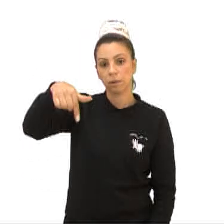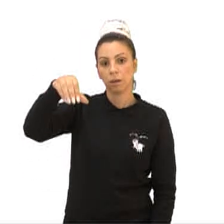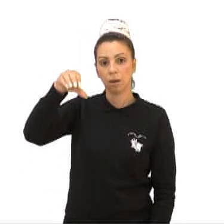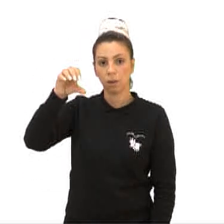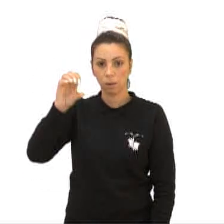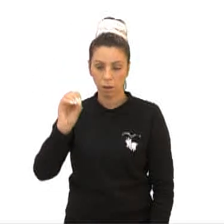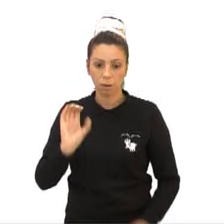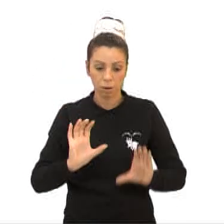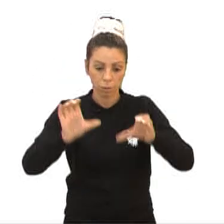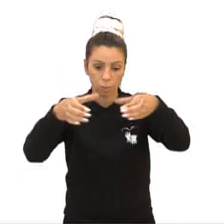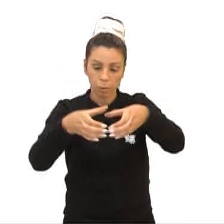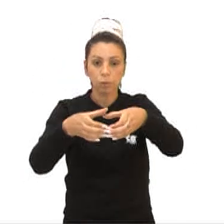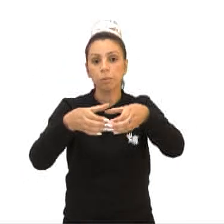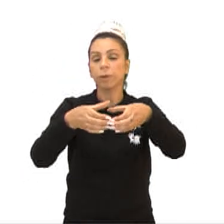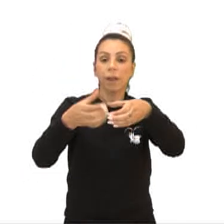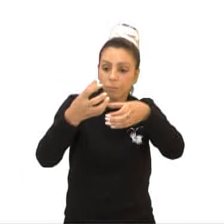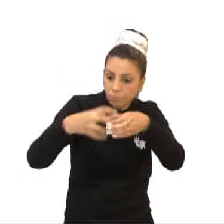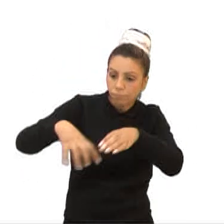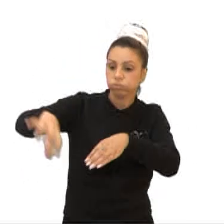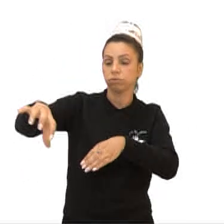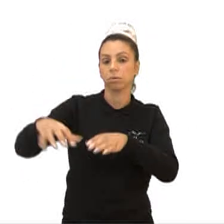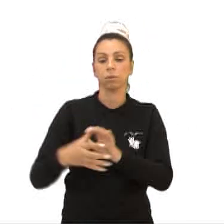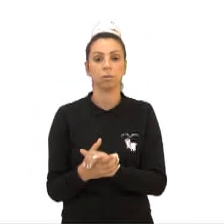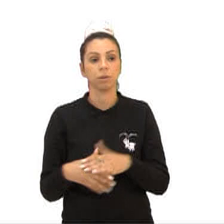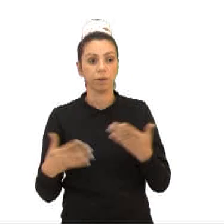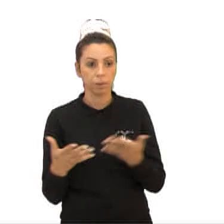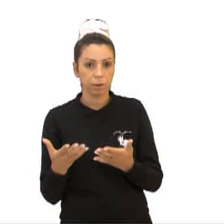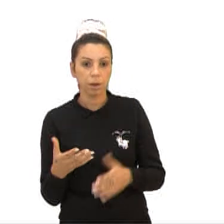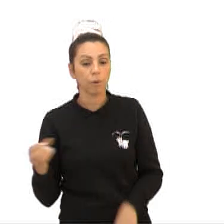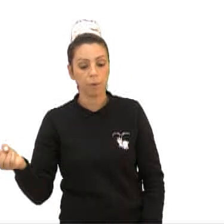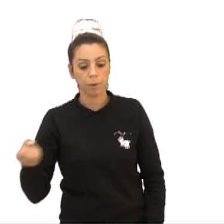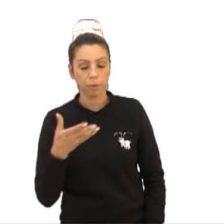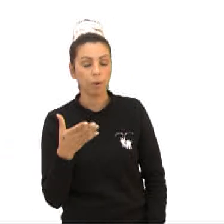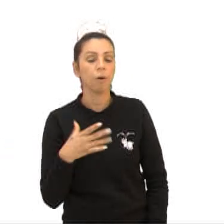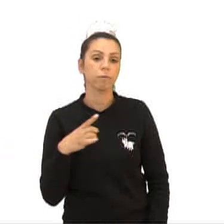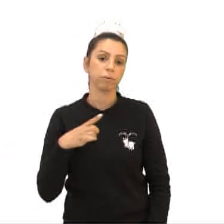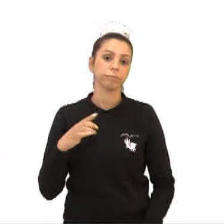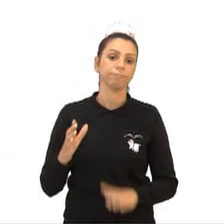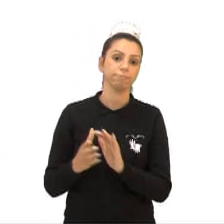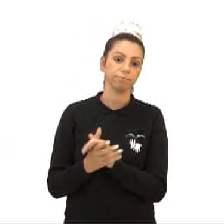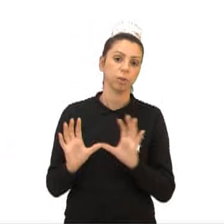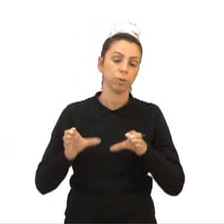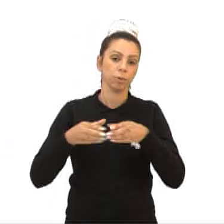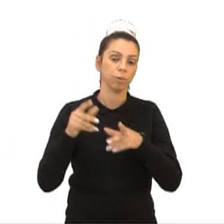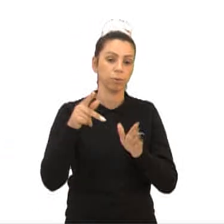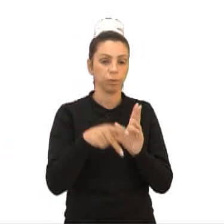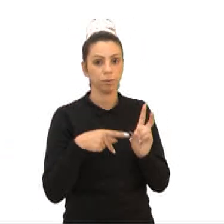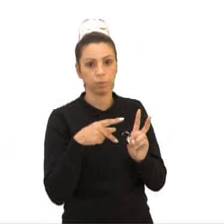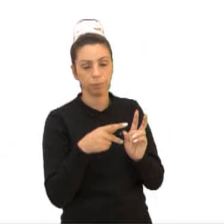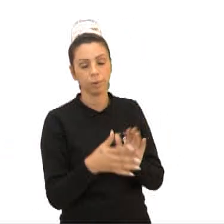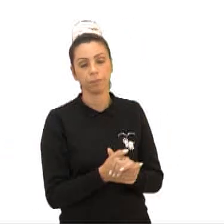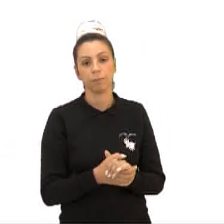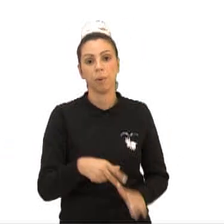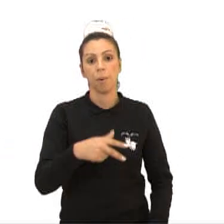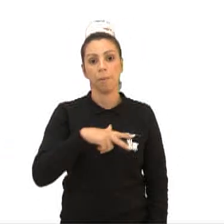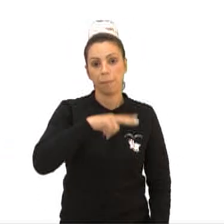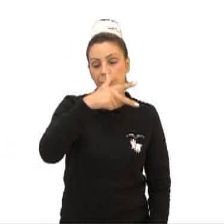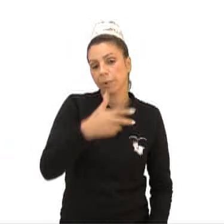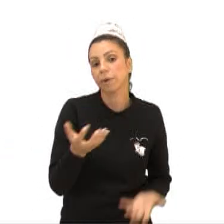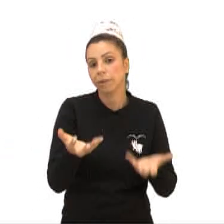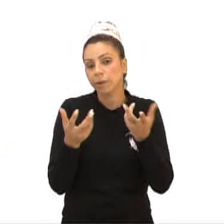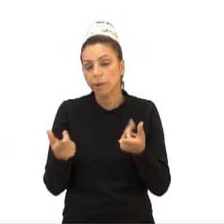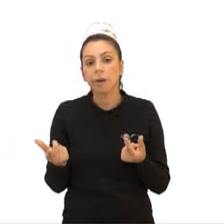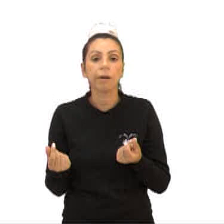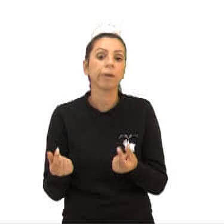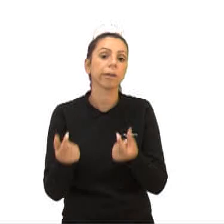colonizadores no Brasil, os índios acharam que era uma nova tribo e seria recebida como um novo vizinho. Portugueses queriam a riqueza do país, queriam somente o